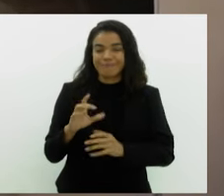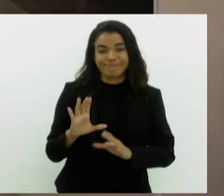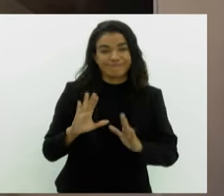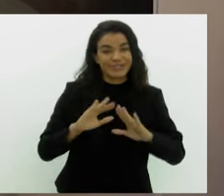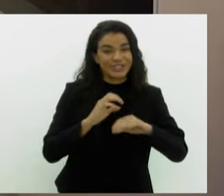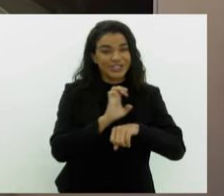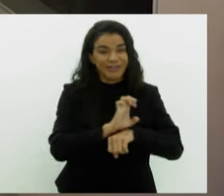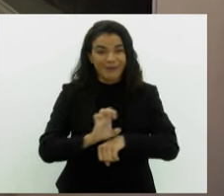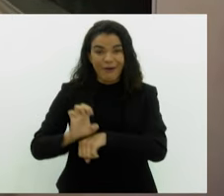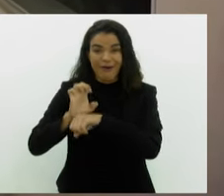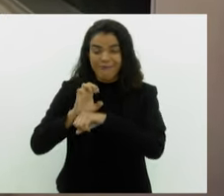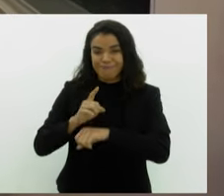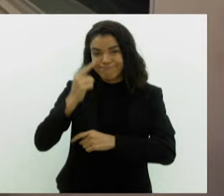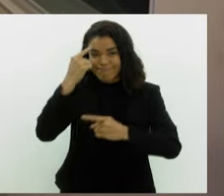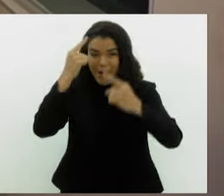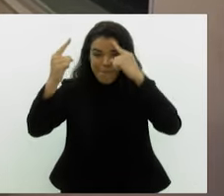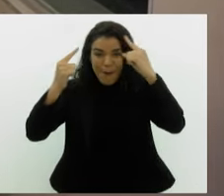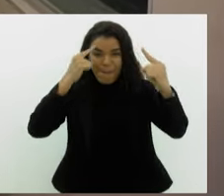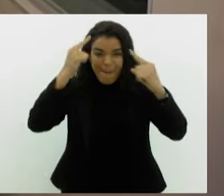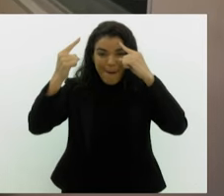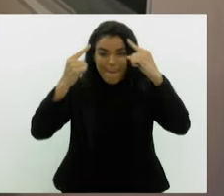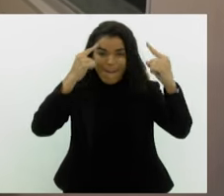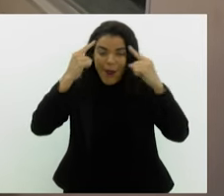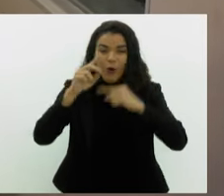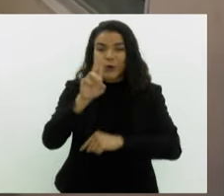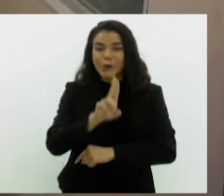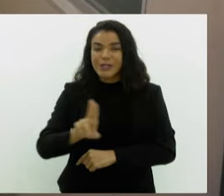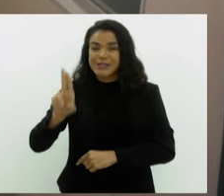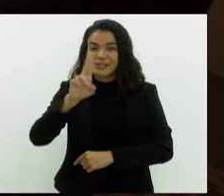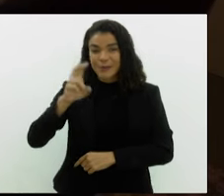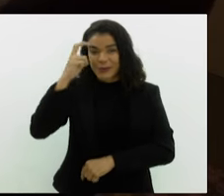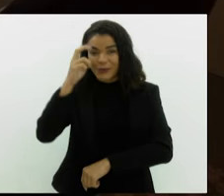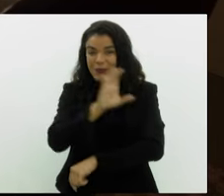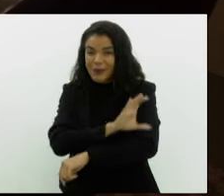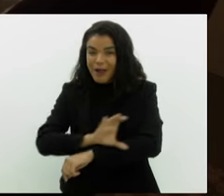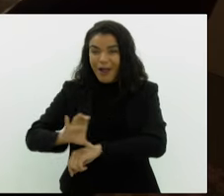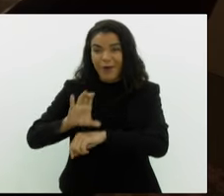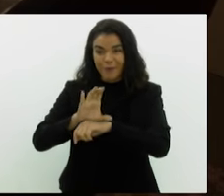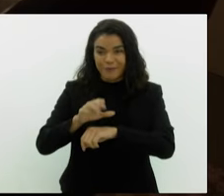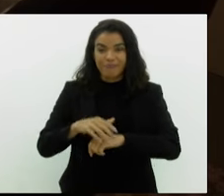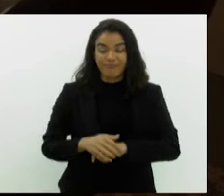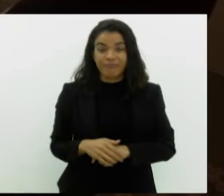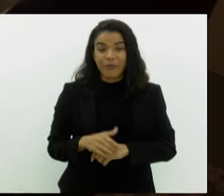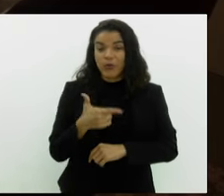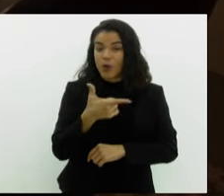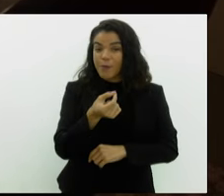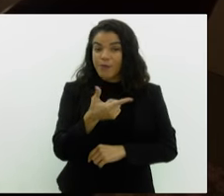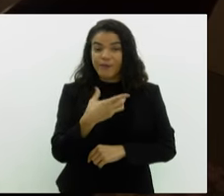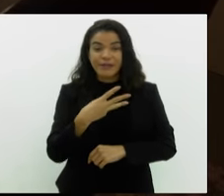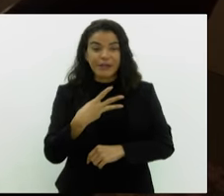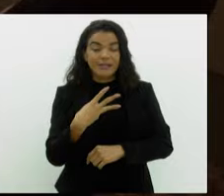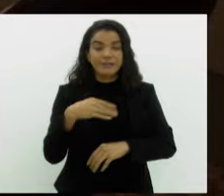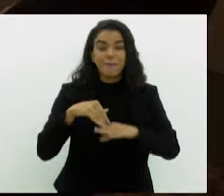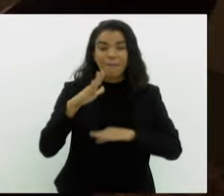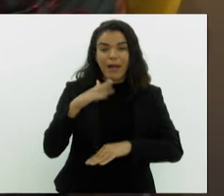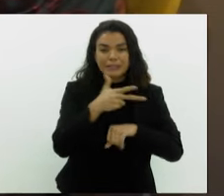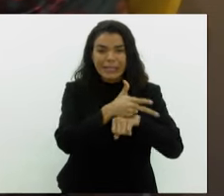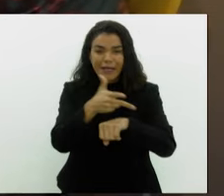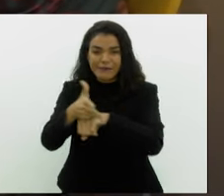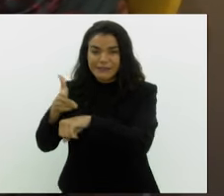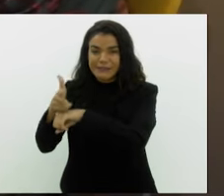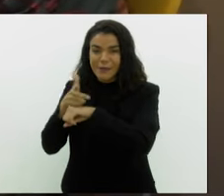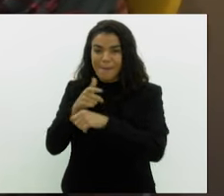Economia Criativa faz chamada pública para a utilização cultural do estúdio, que, em 2023, realizou mais de 200 gravações.